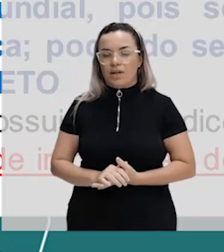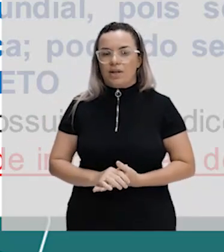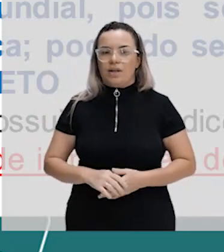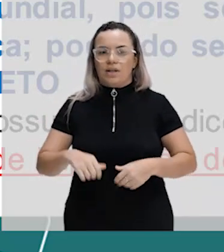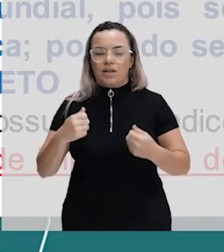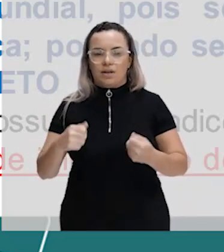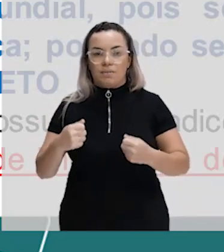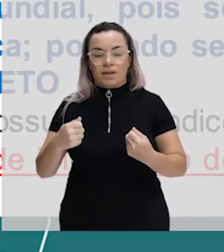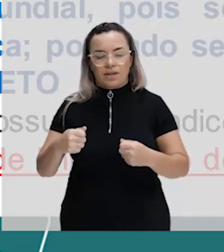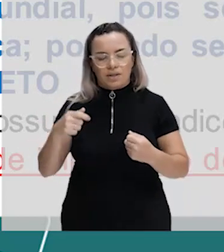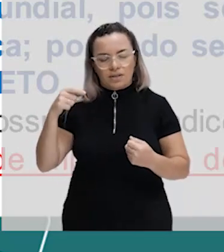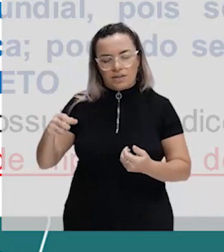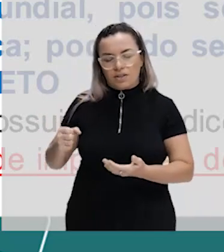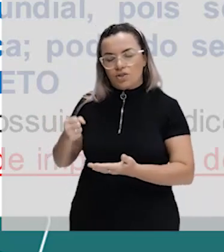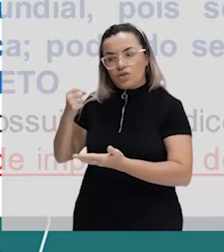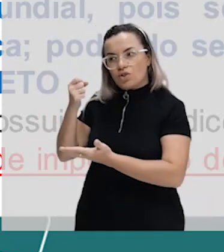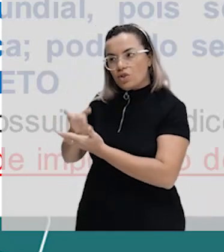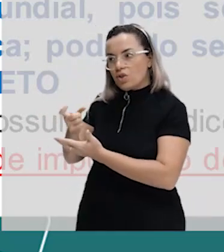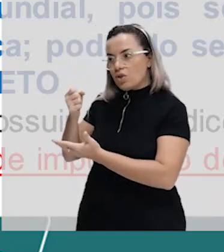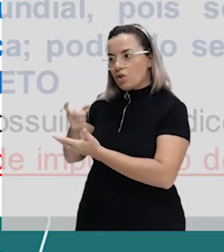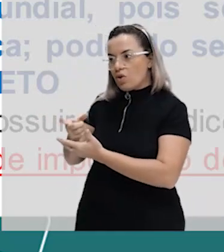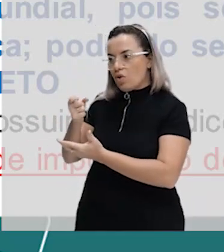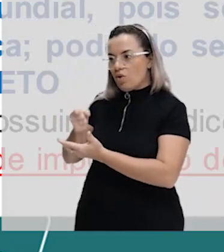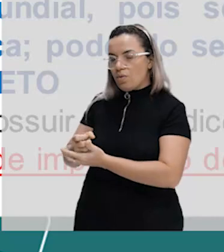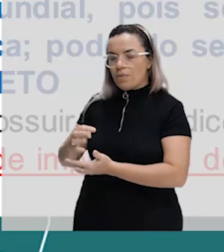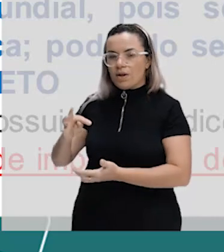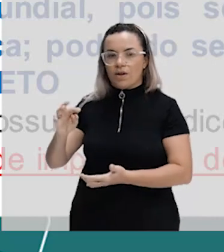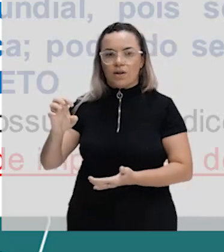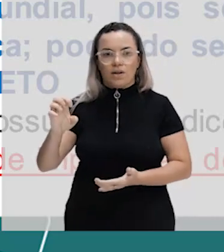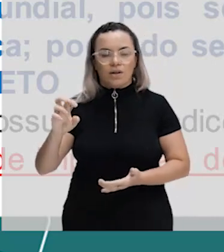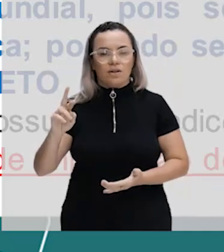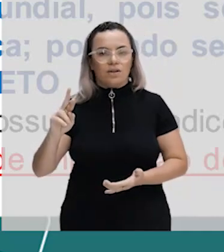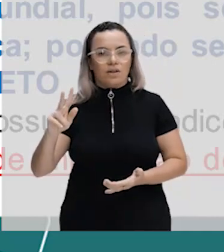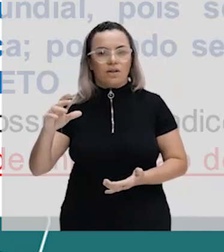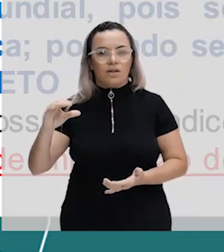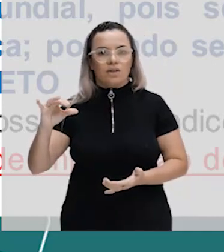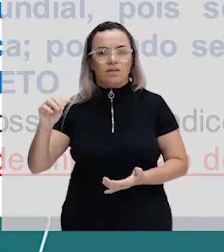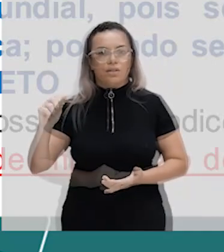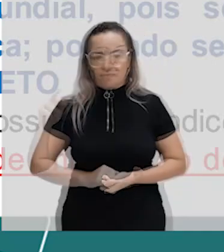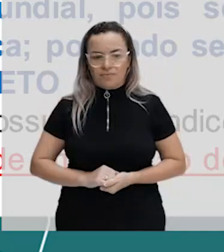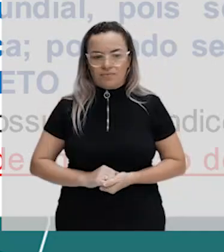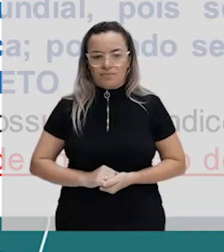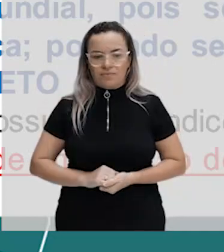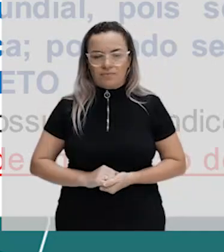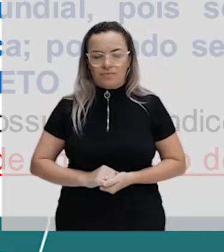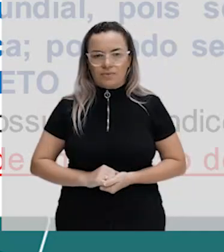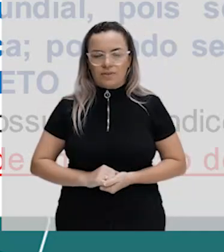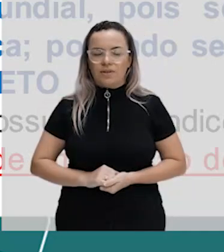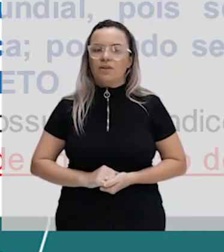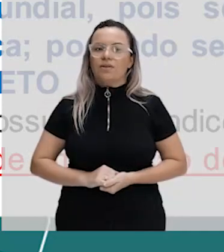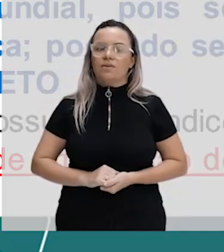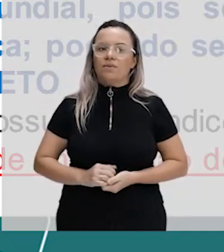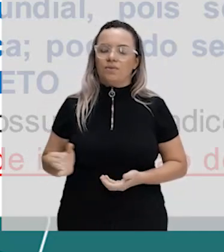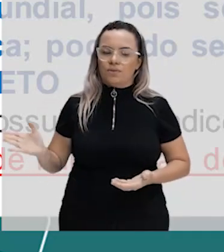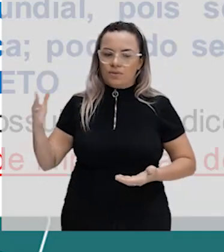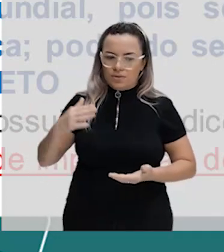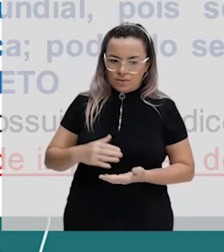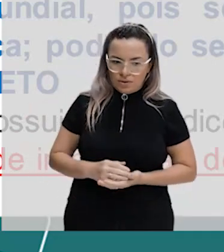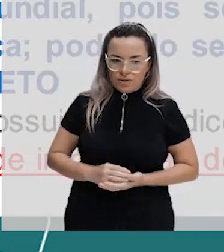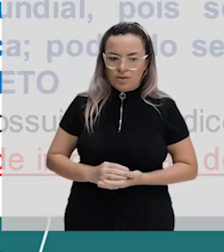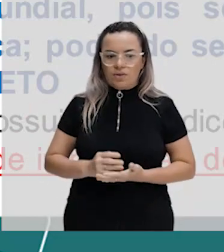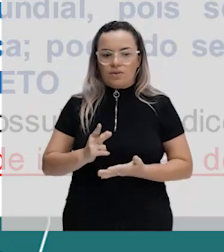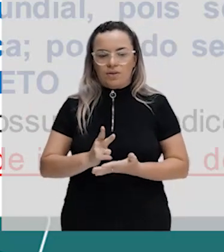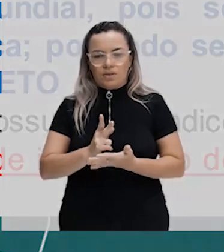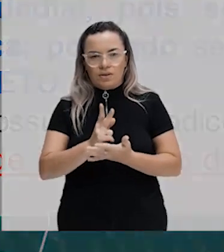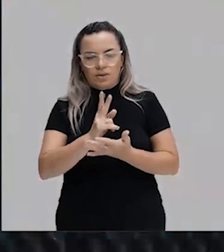comércio. Muita atenção. Então, essa alternativa está errada. Bacana? Então, galerinha, questão beleza,